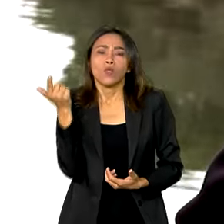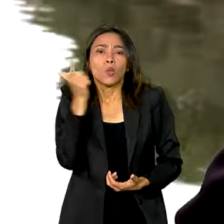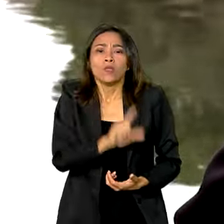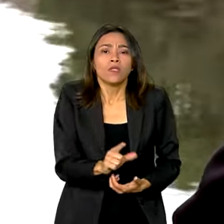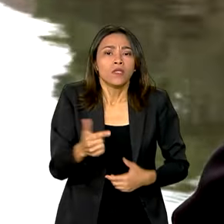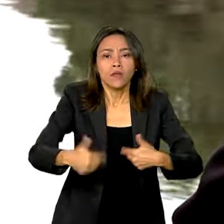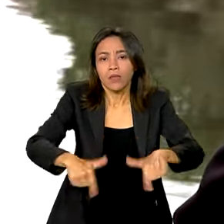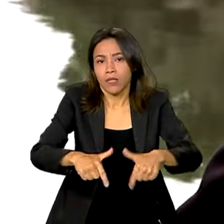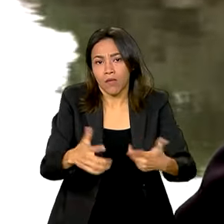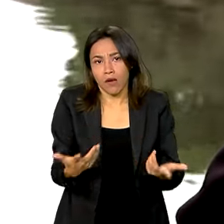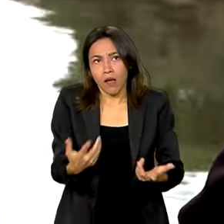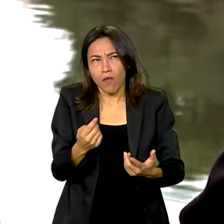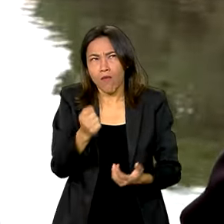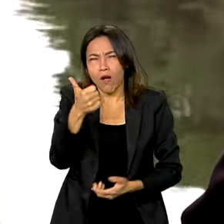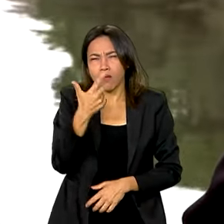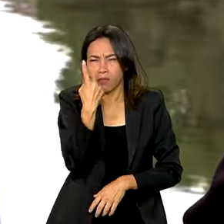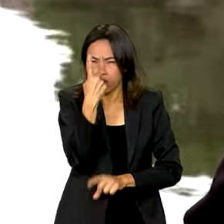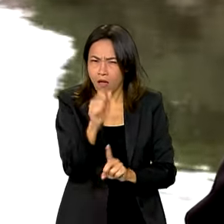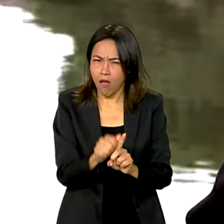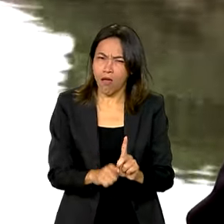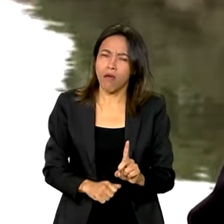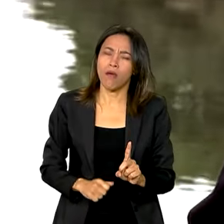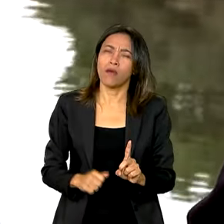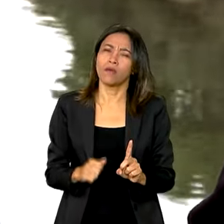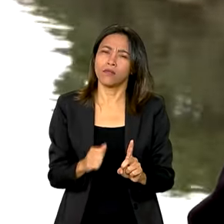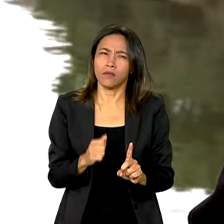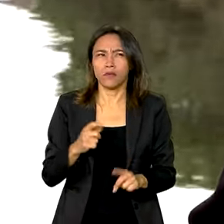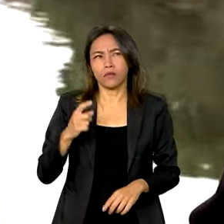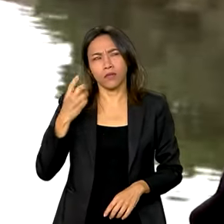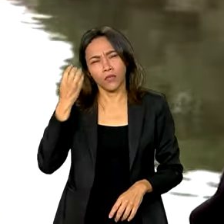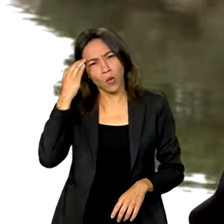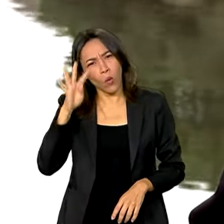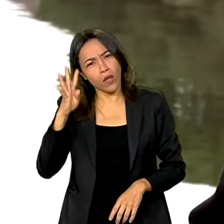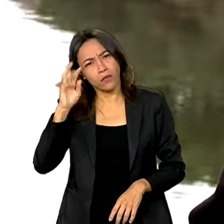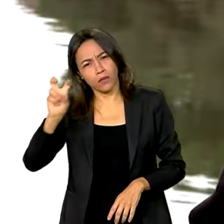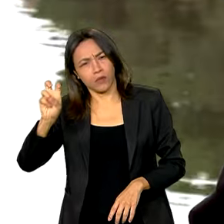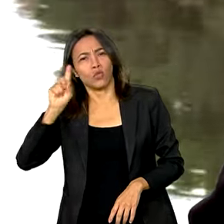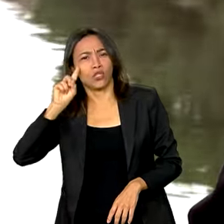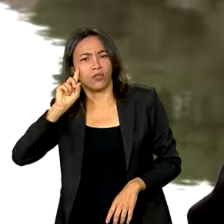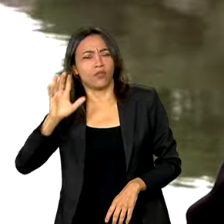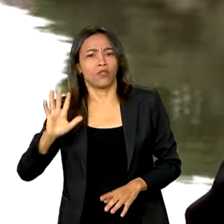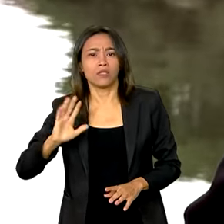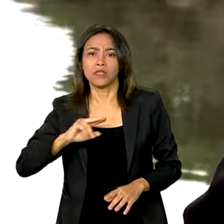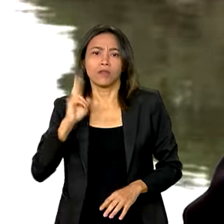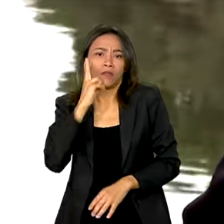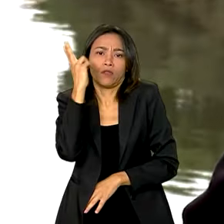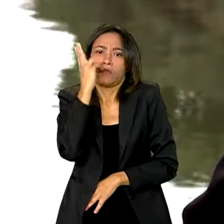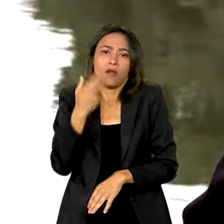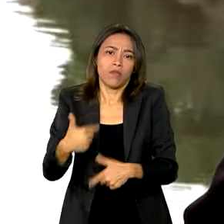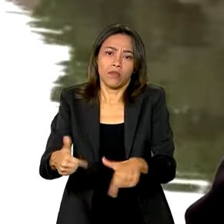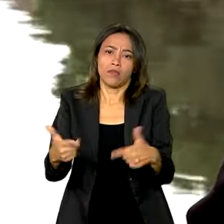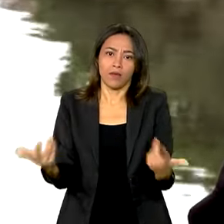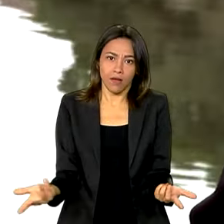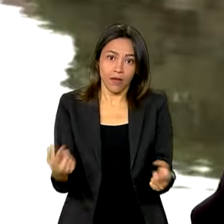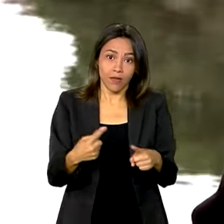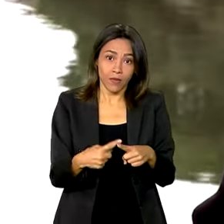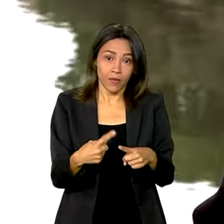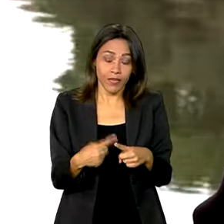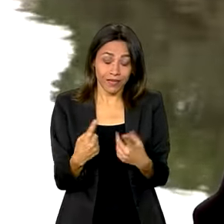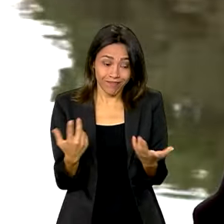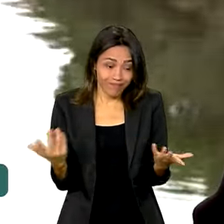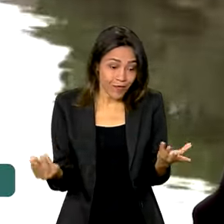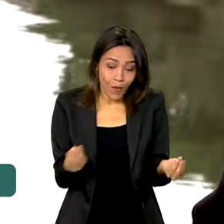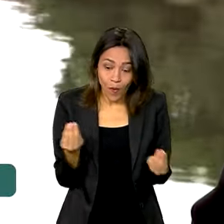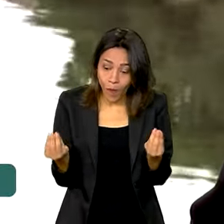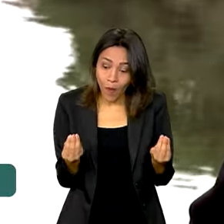nós tivemos aí, por exemplo, quase um mês, um mês e quatro dias, cinco dias, por exemplo, sem poder nem trabalhar. Porque não teria como,